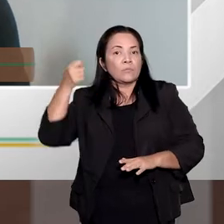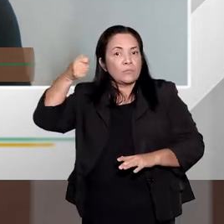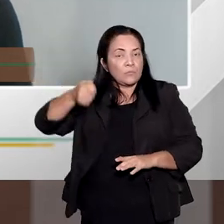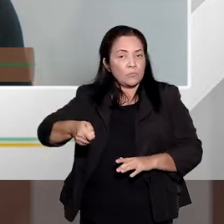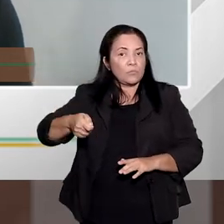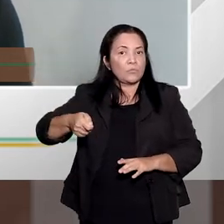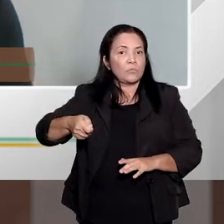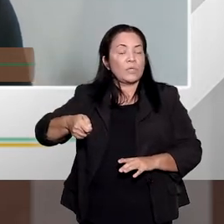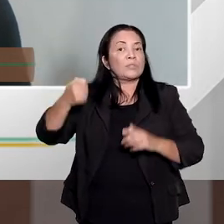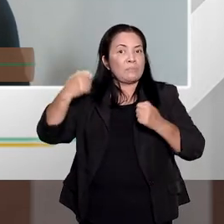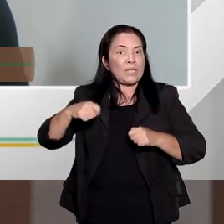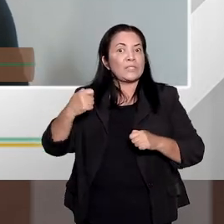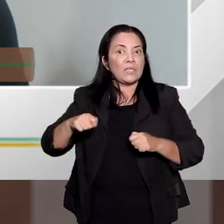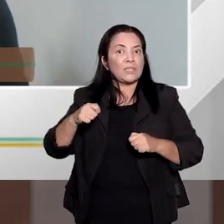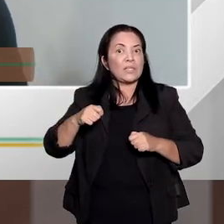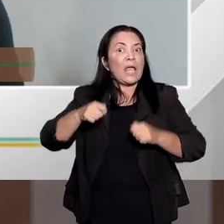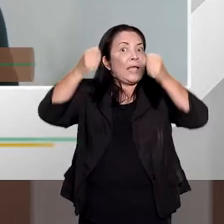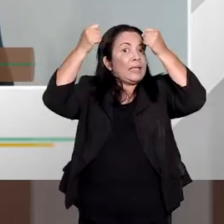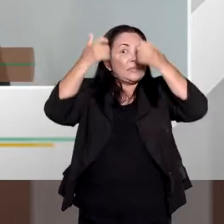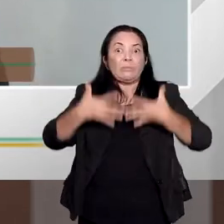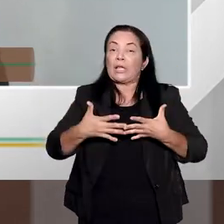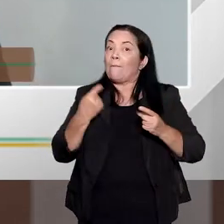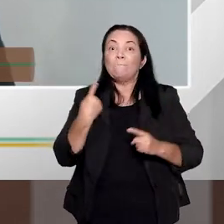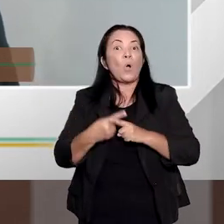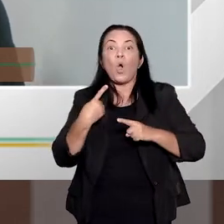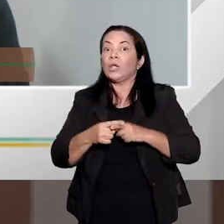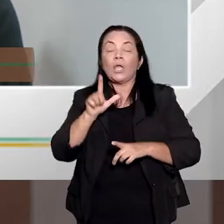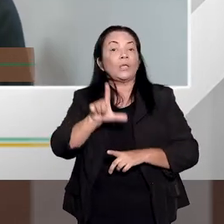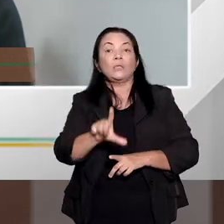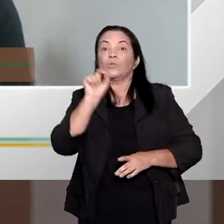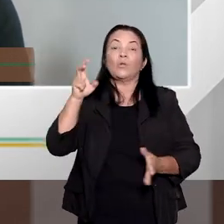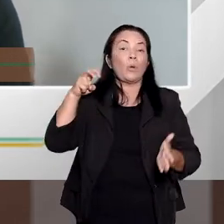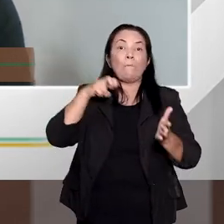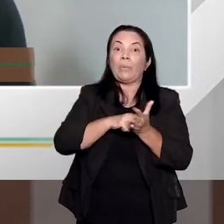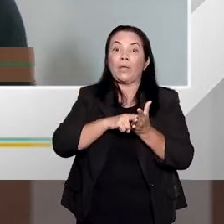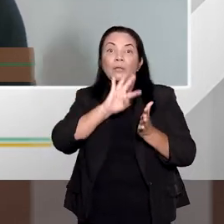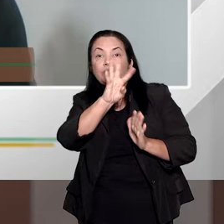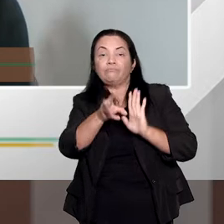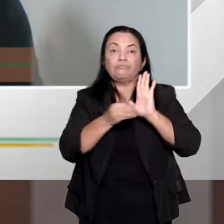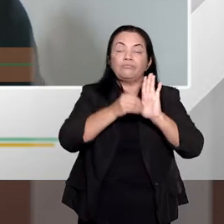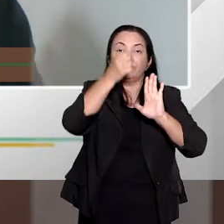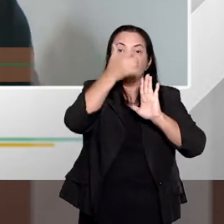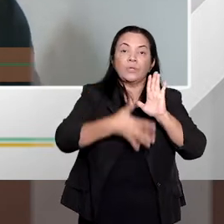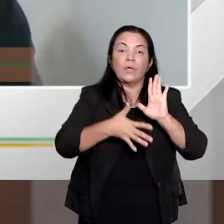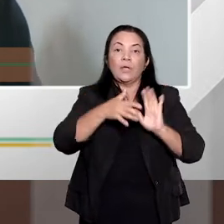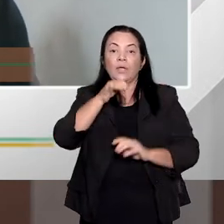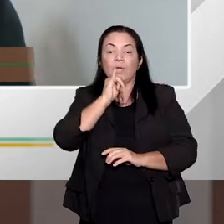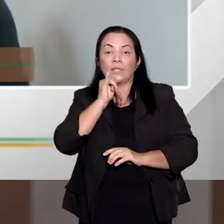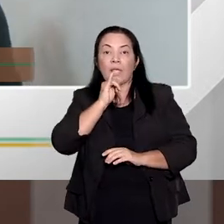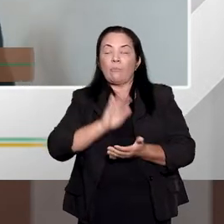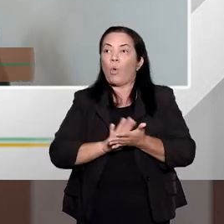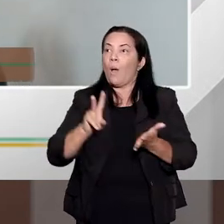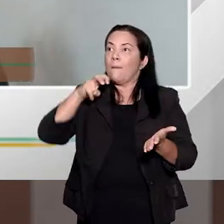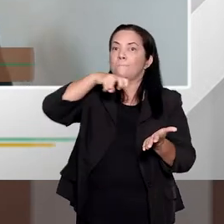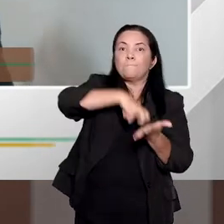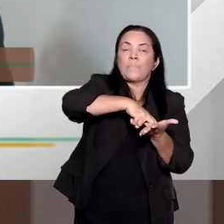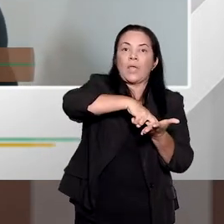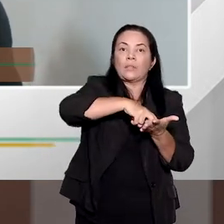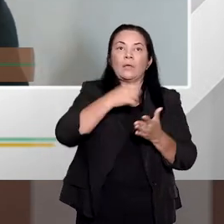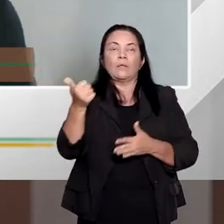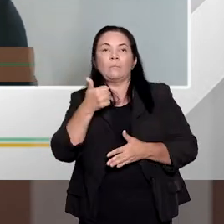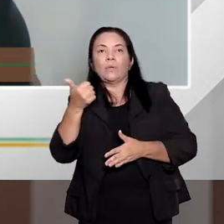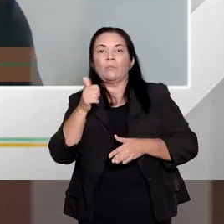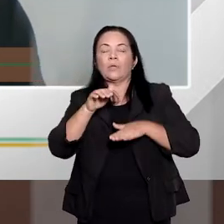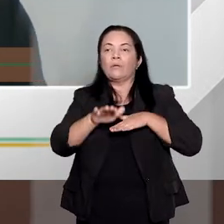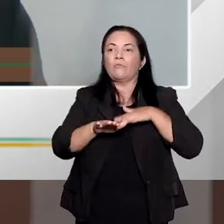é fundamental dele explicitar quais são as razões, então, por exemplo, digamos que uma pena, ela, né, na primeira